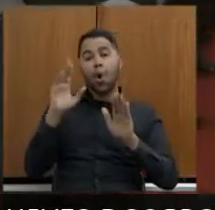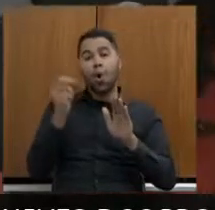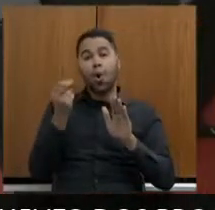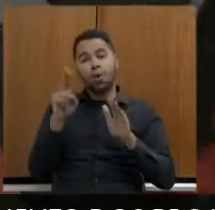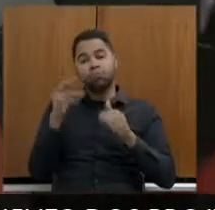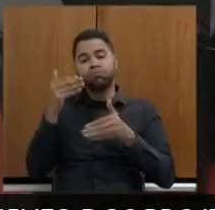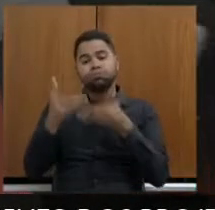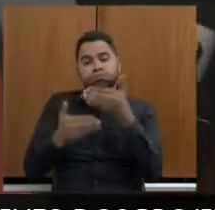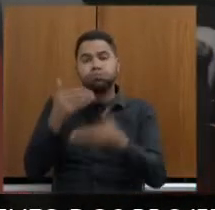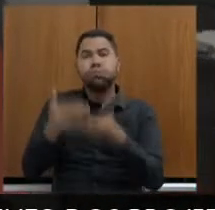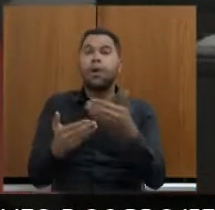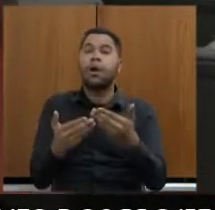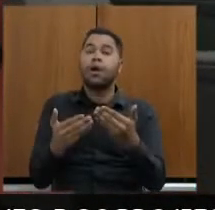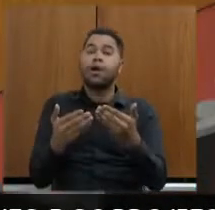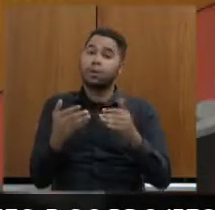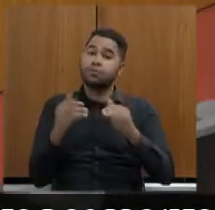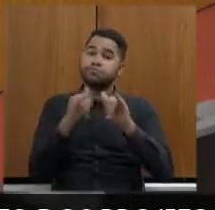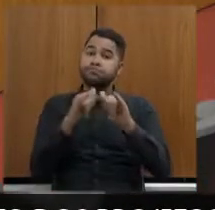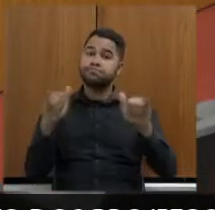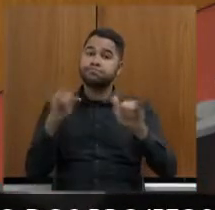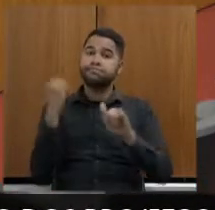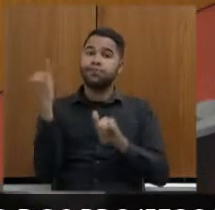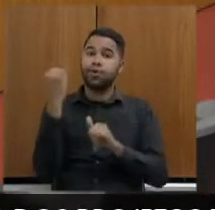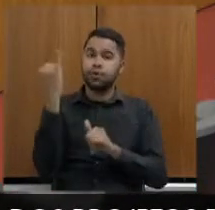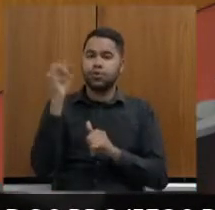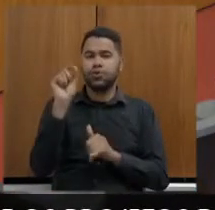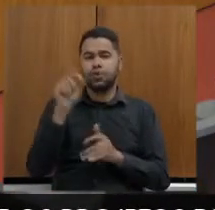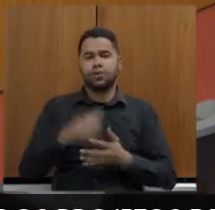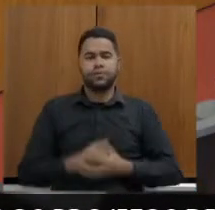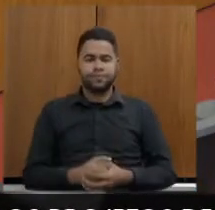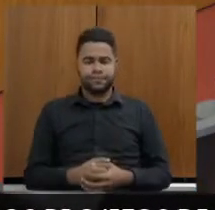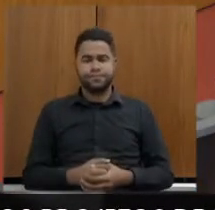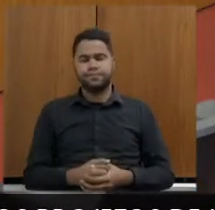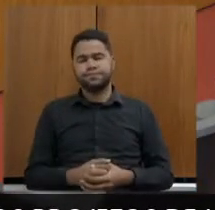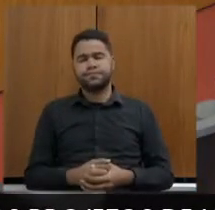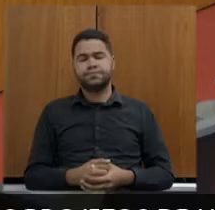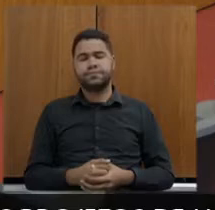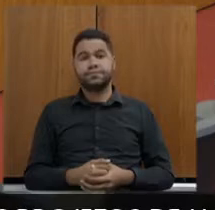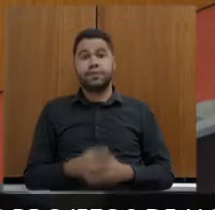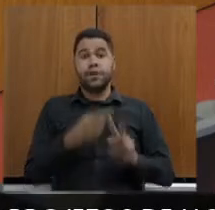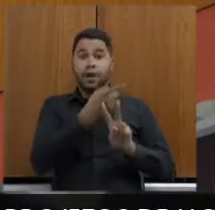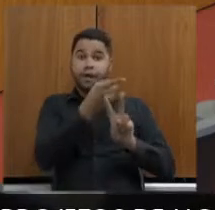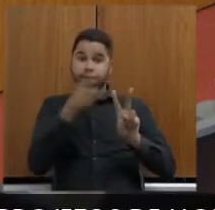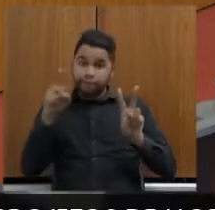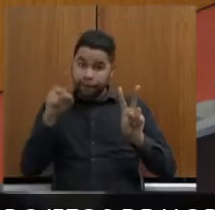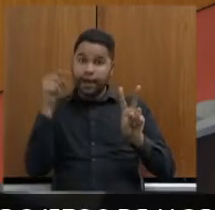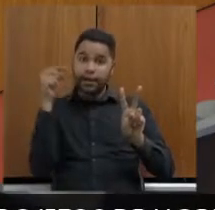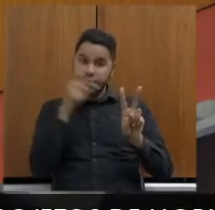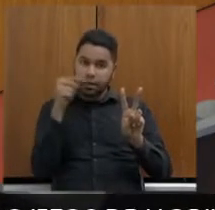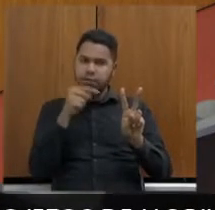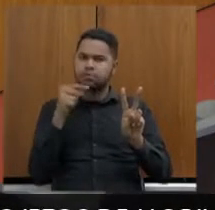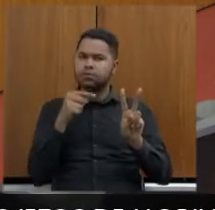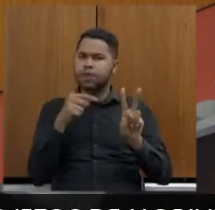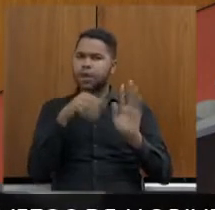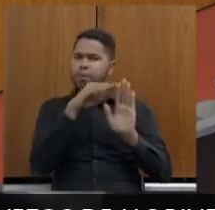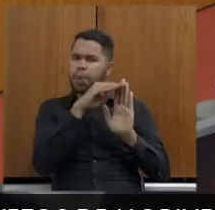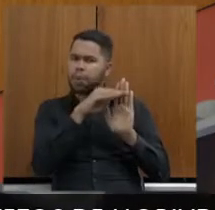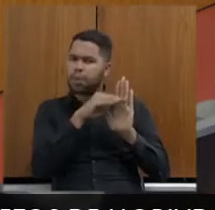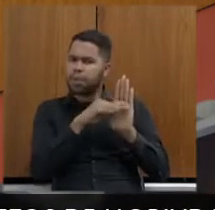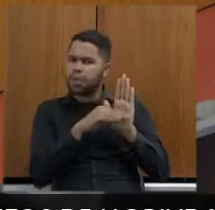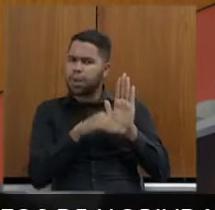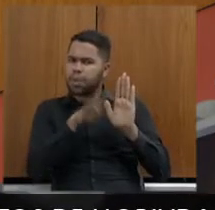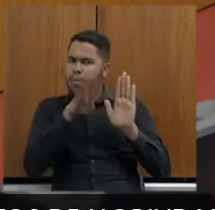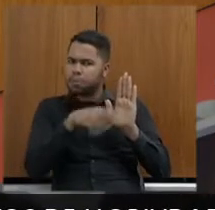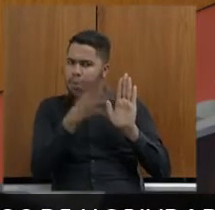essa lutar uma informação. a Vale tem cumprido o cronograma